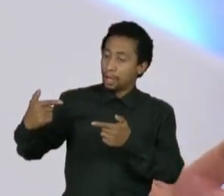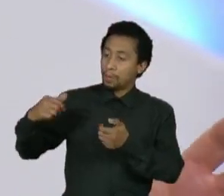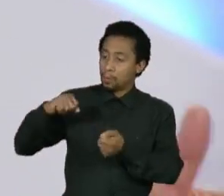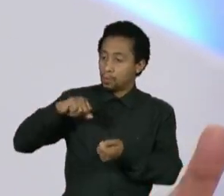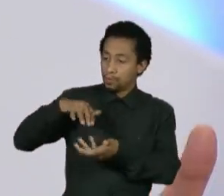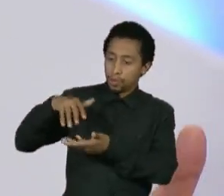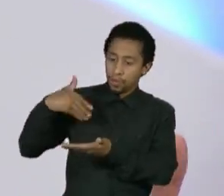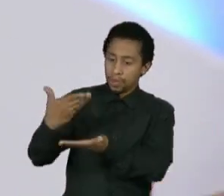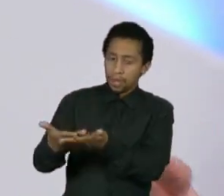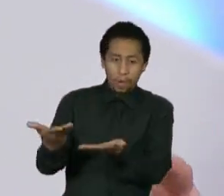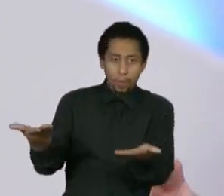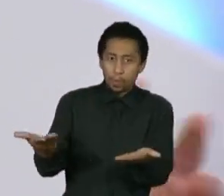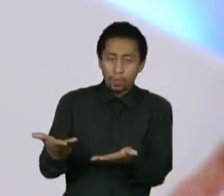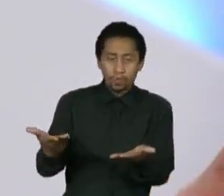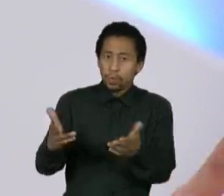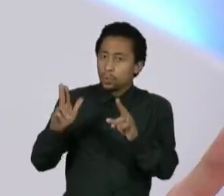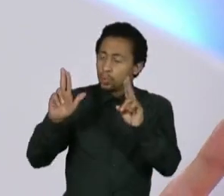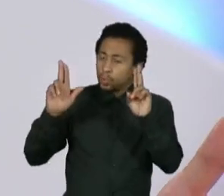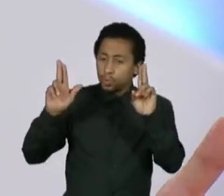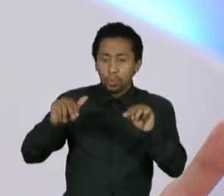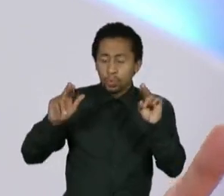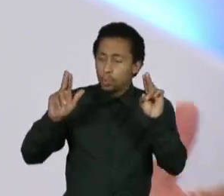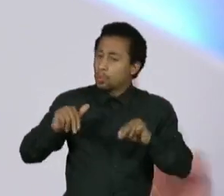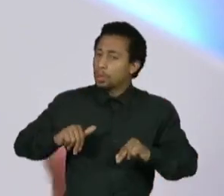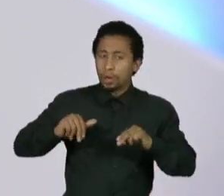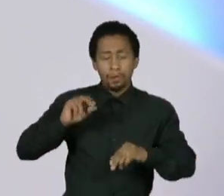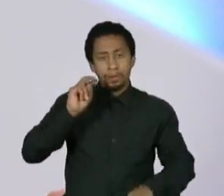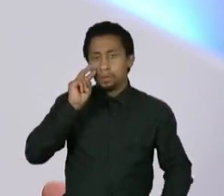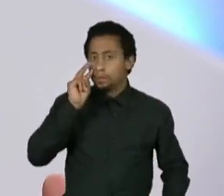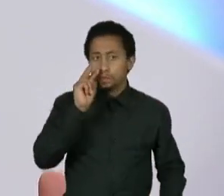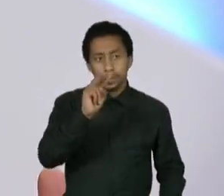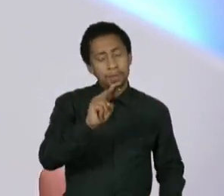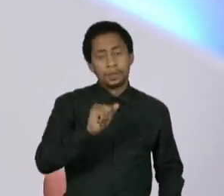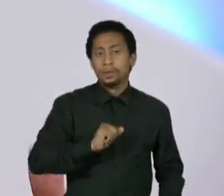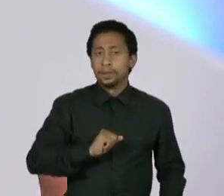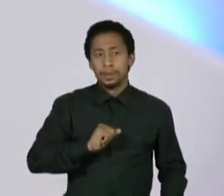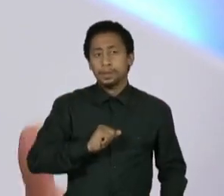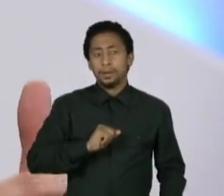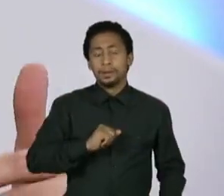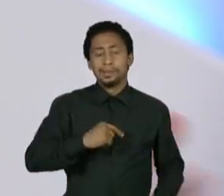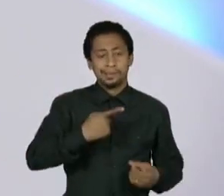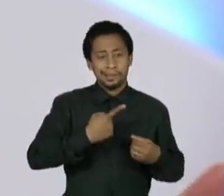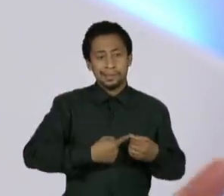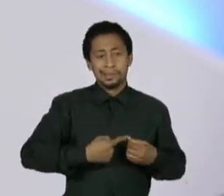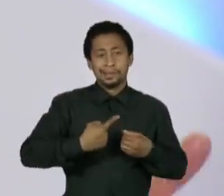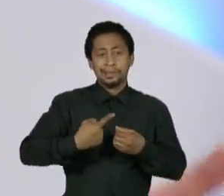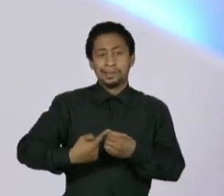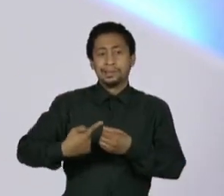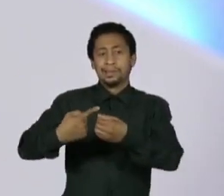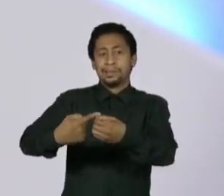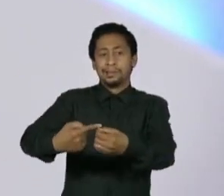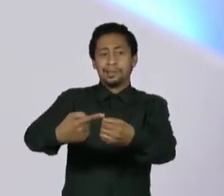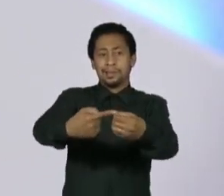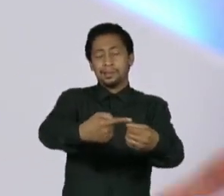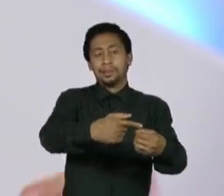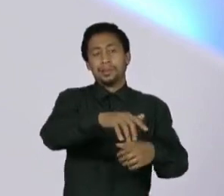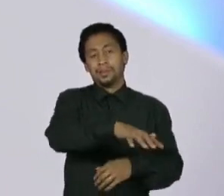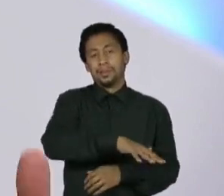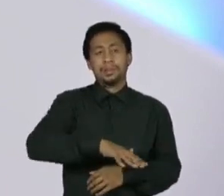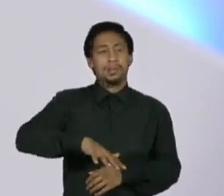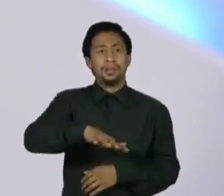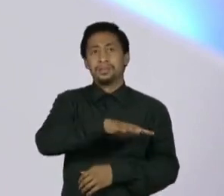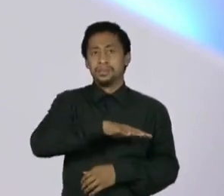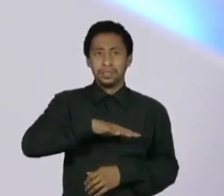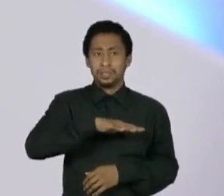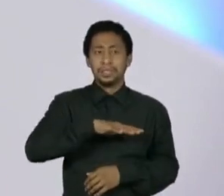a cidade de Kiev, a cidade de Kharkiv, a cidade de Odessa não foram ocupados por ninguém e não